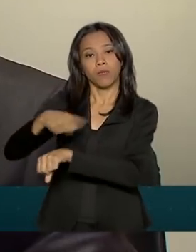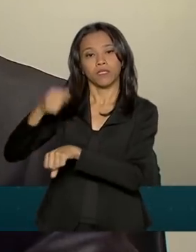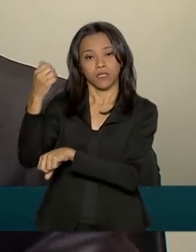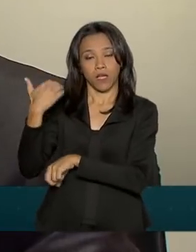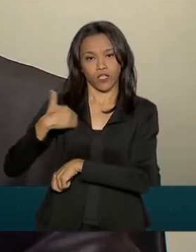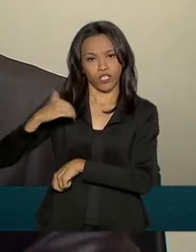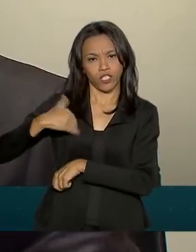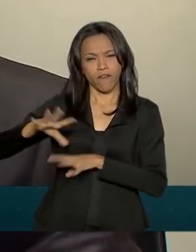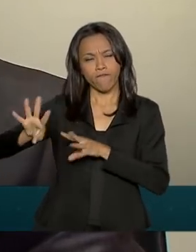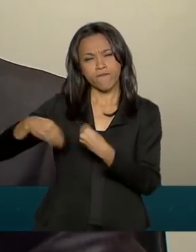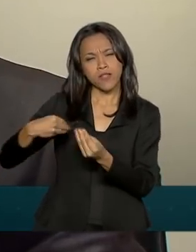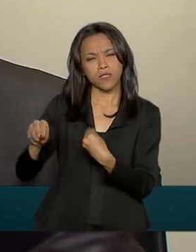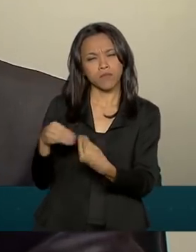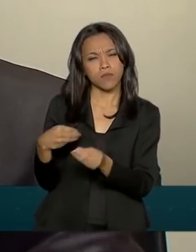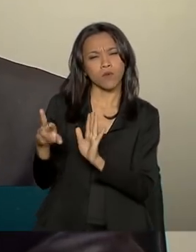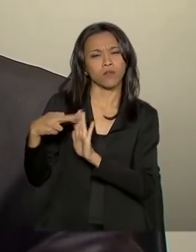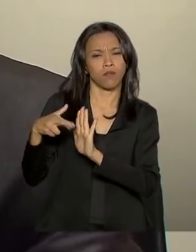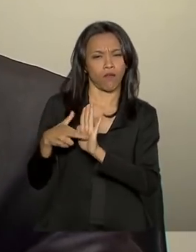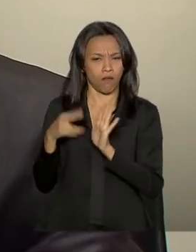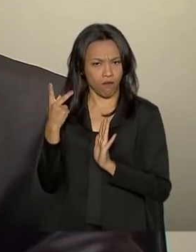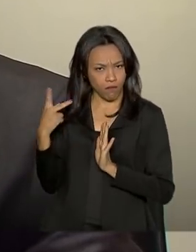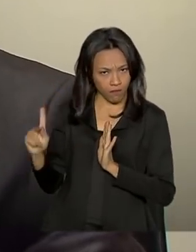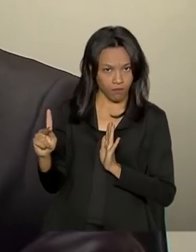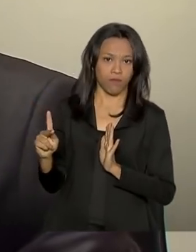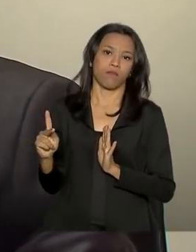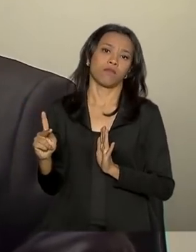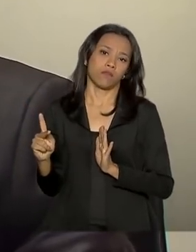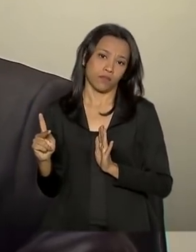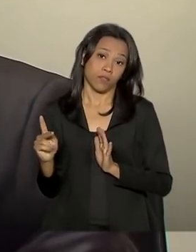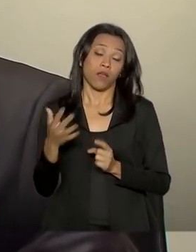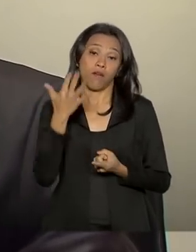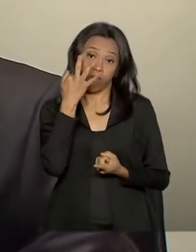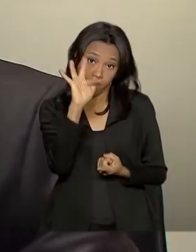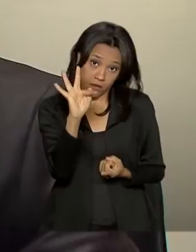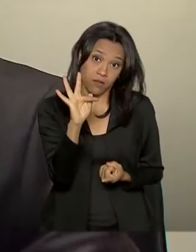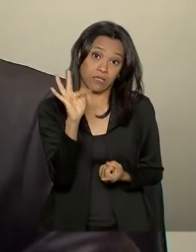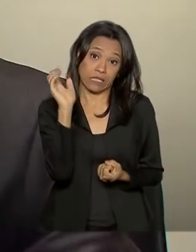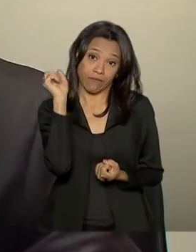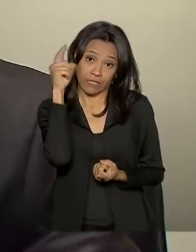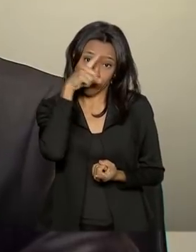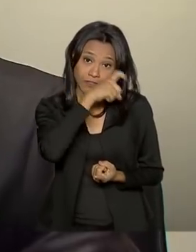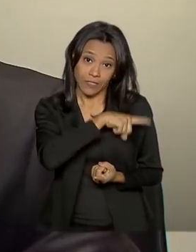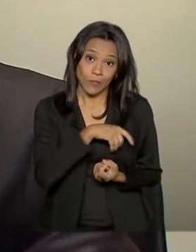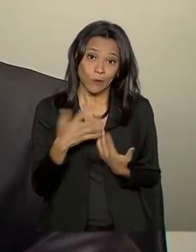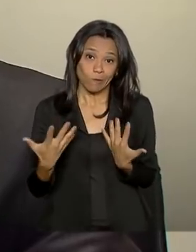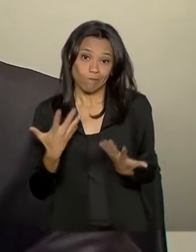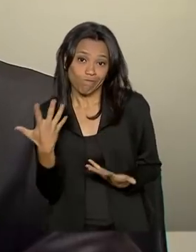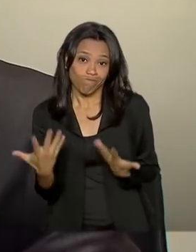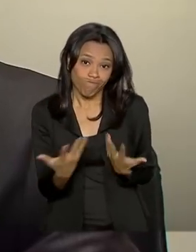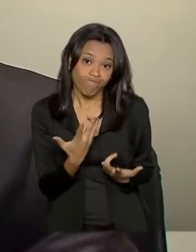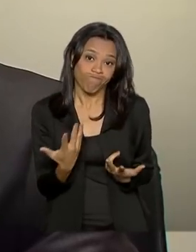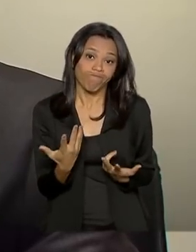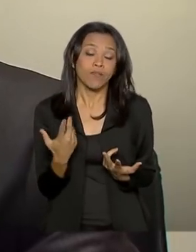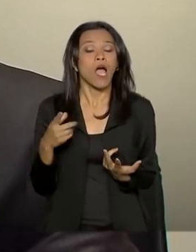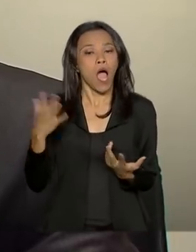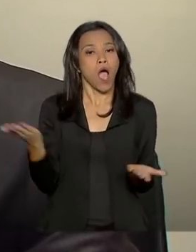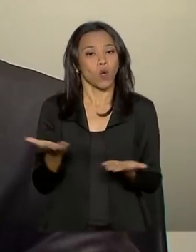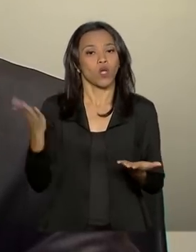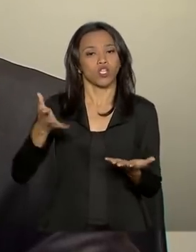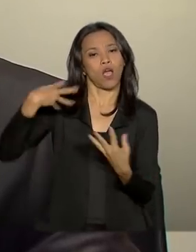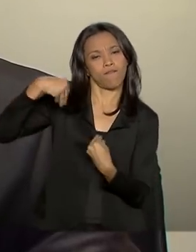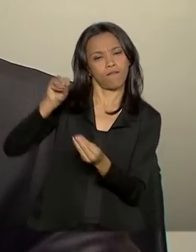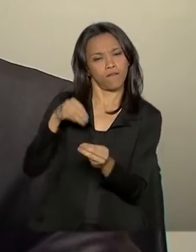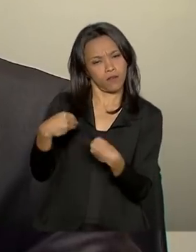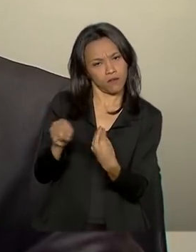condições do agronegócio. França estava bem complicada com esse assunto também, de uma flexibilização na sua